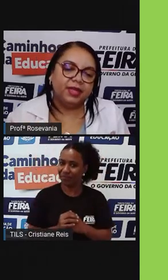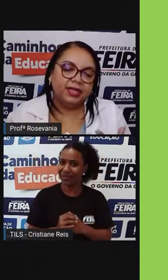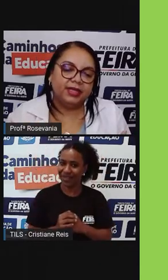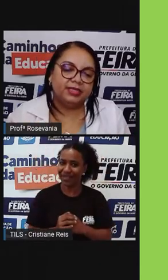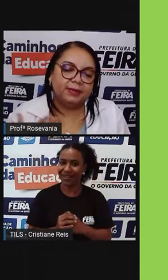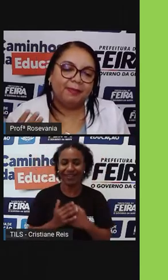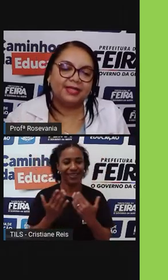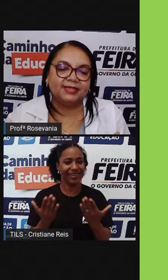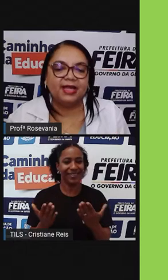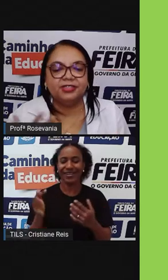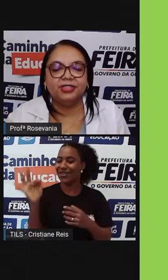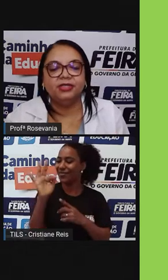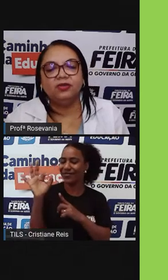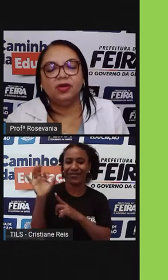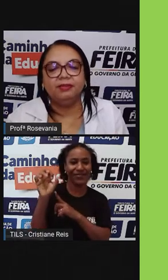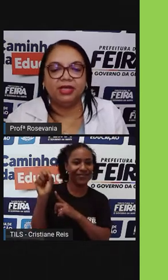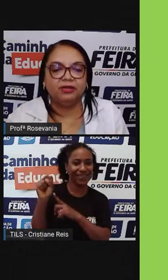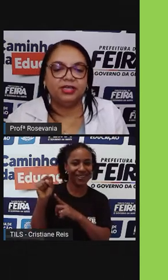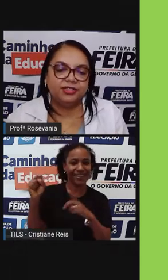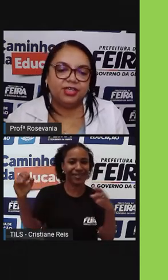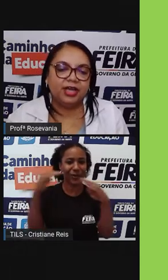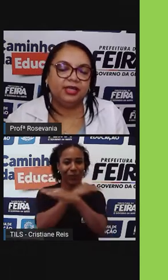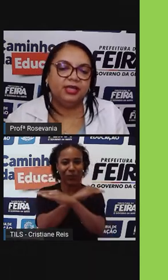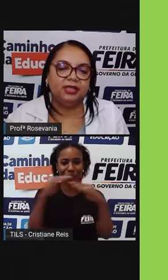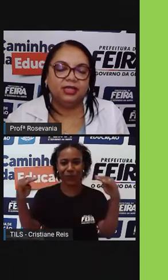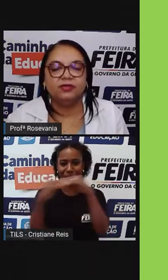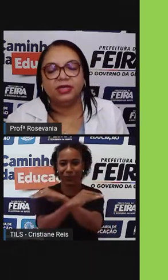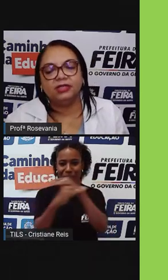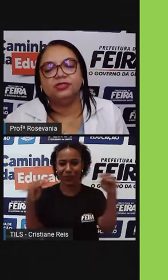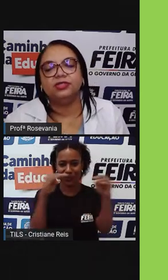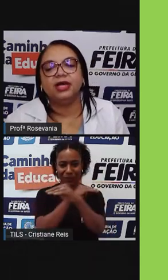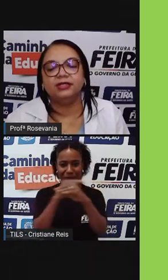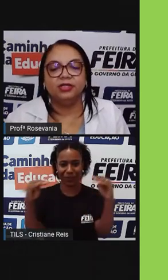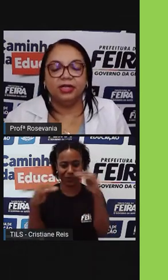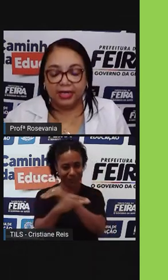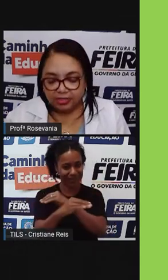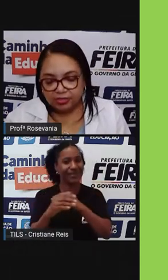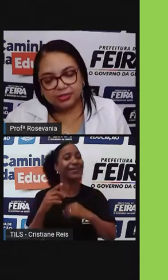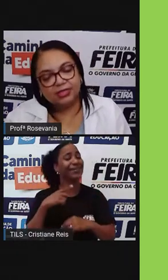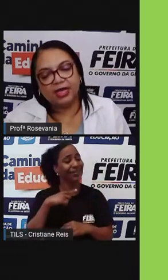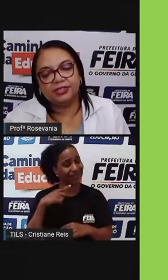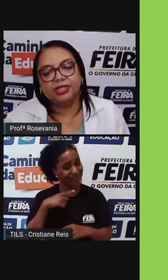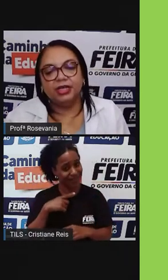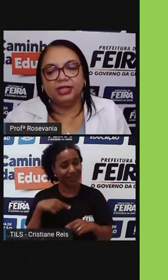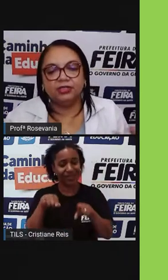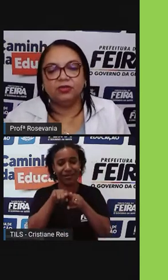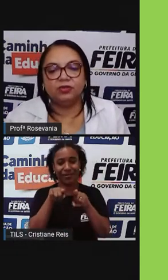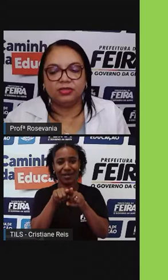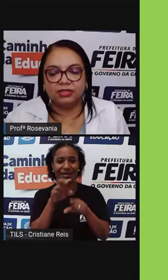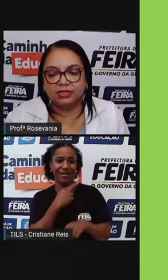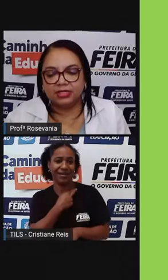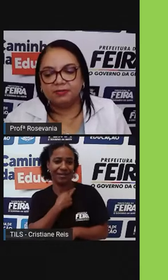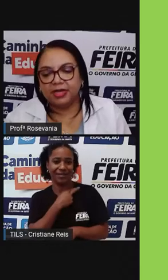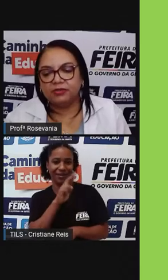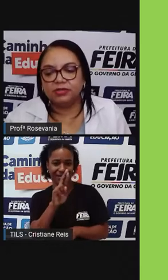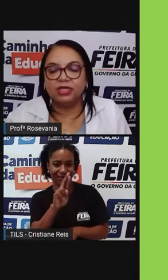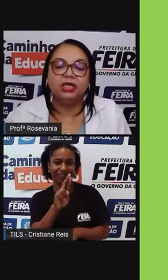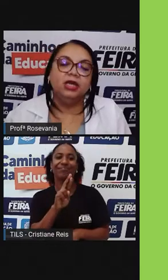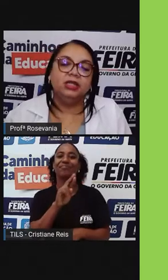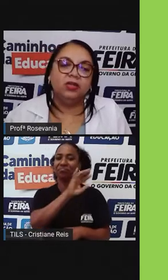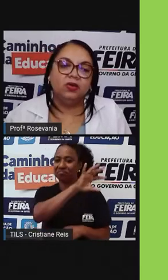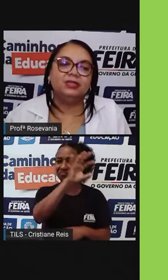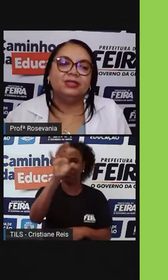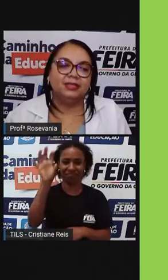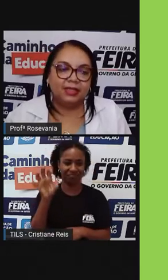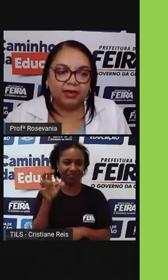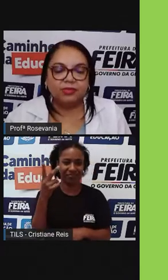passagem, desse entroncamento que a gente é aqui, da nossa religiosidade, né, de todos esses aspectos que